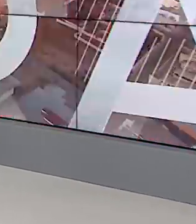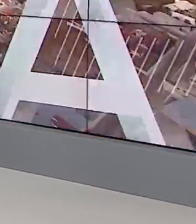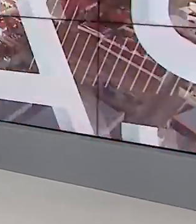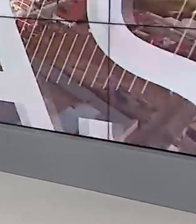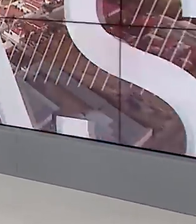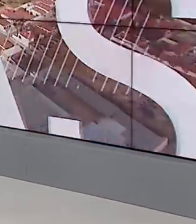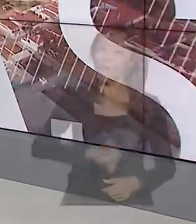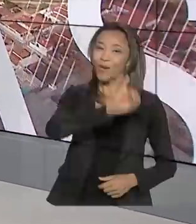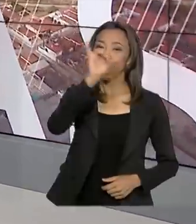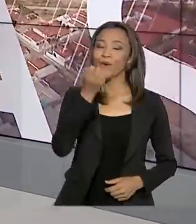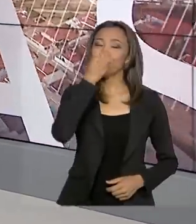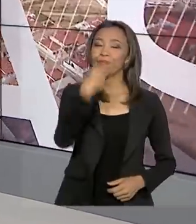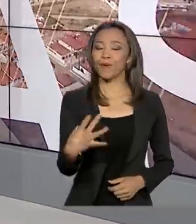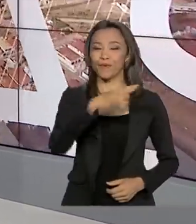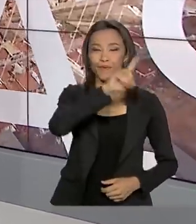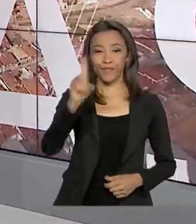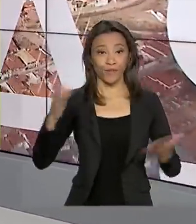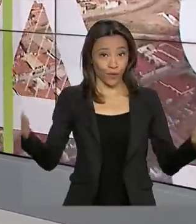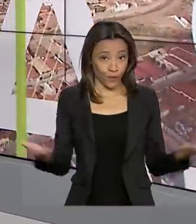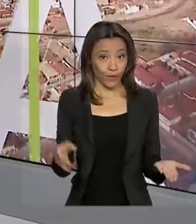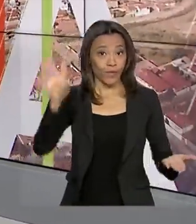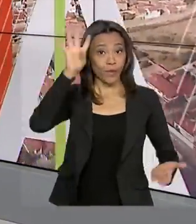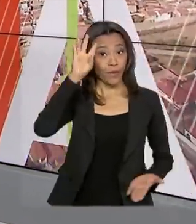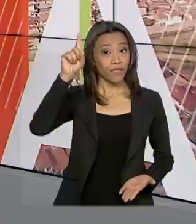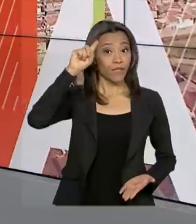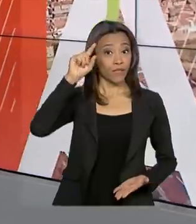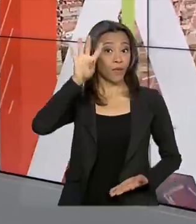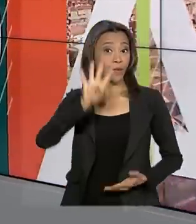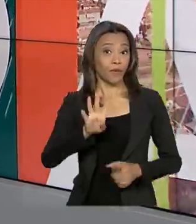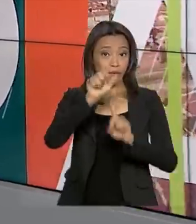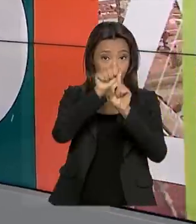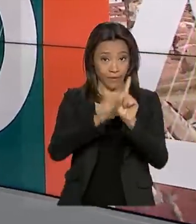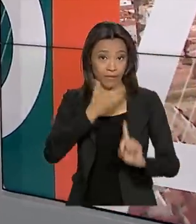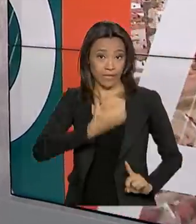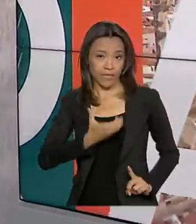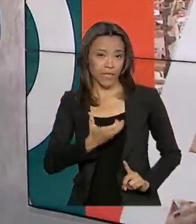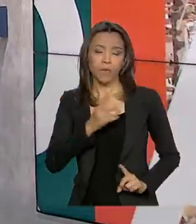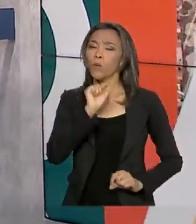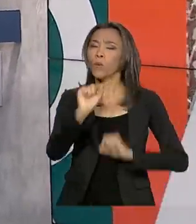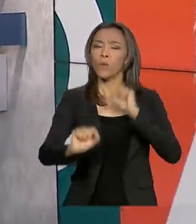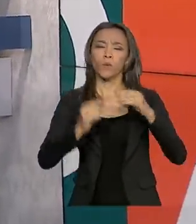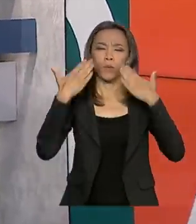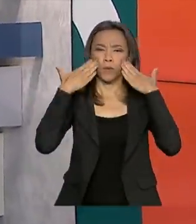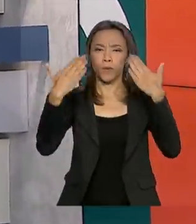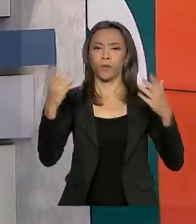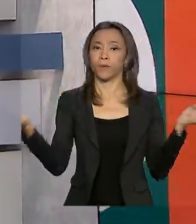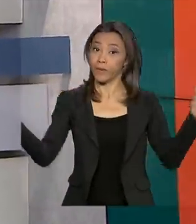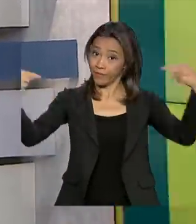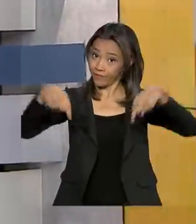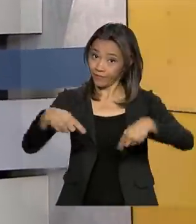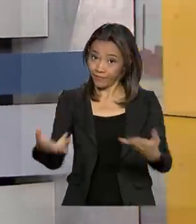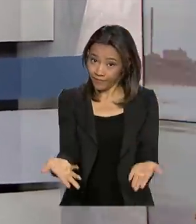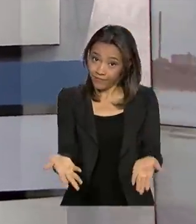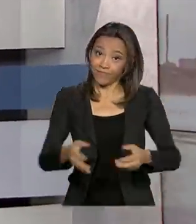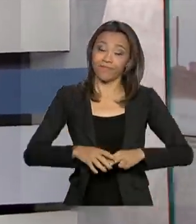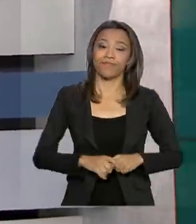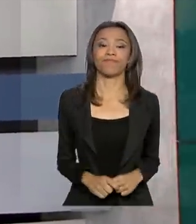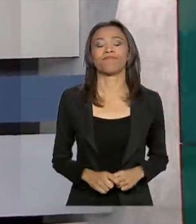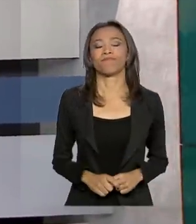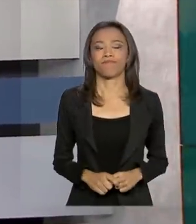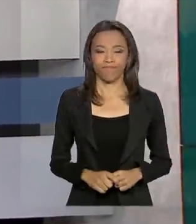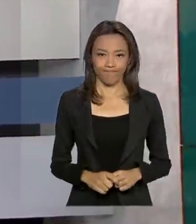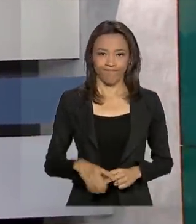Olá, bom dia pra você. Hoje é quarta-feira, 4 de dezembro. Veja agora os destaques desta edição do Brasil em Dia.